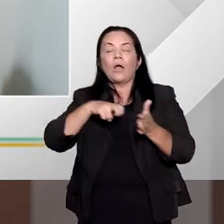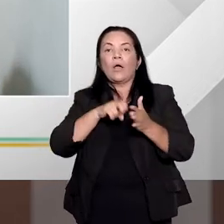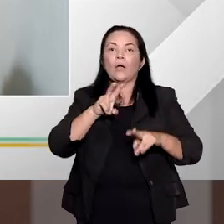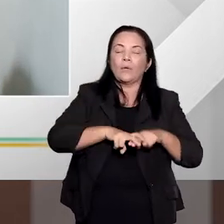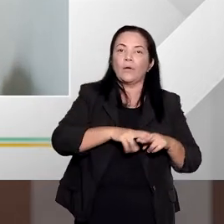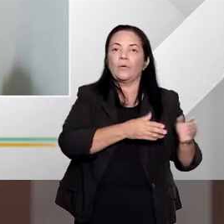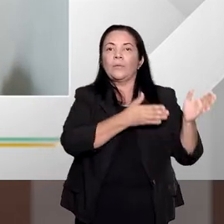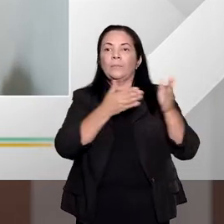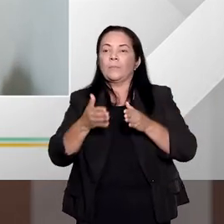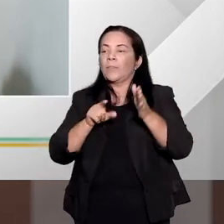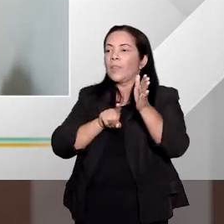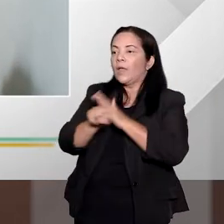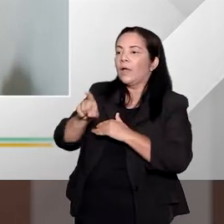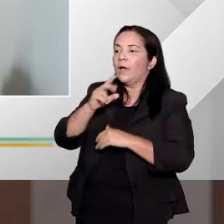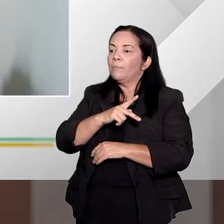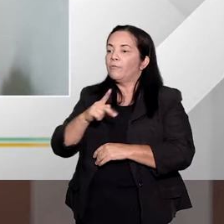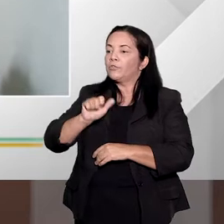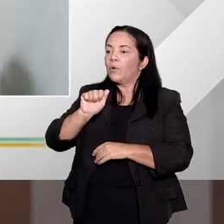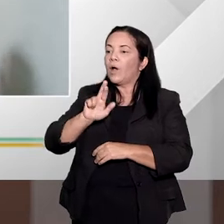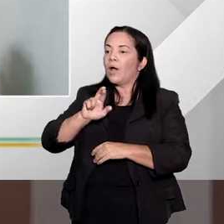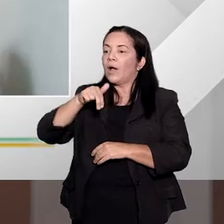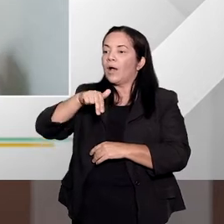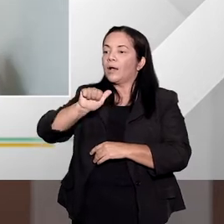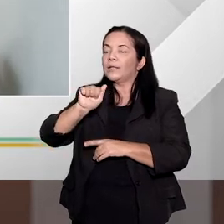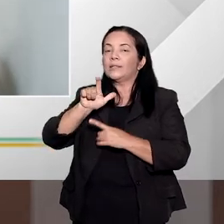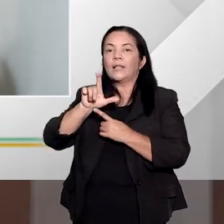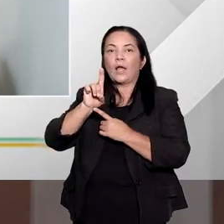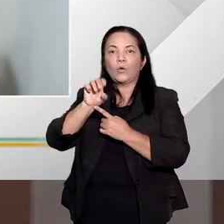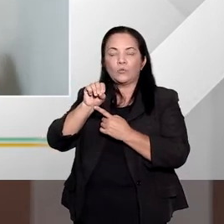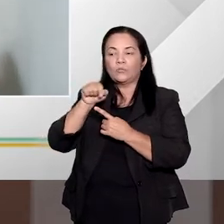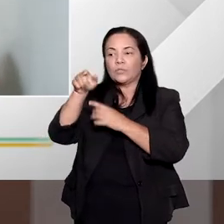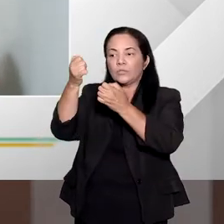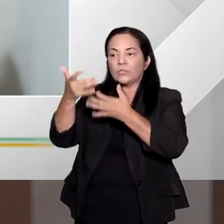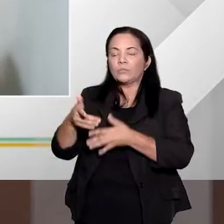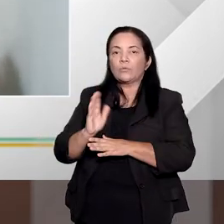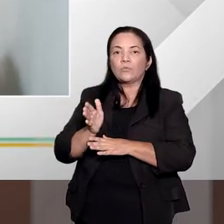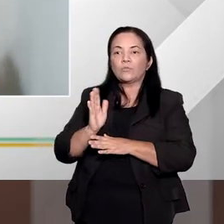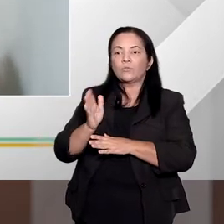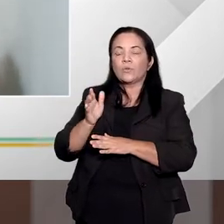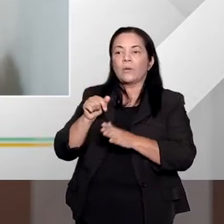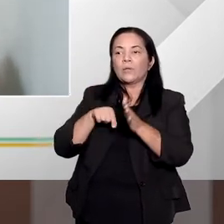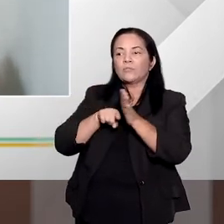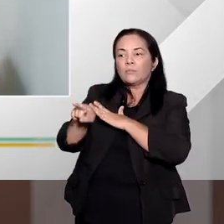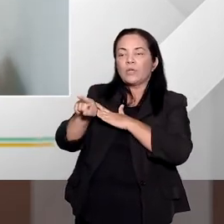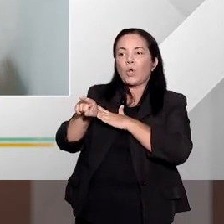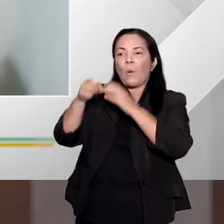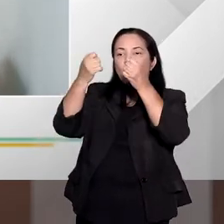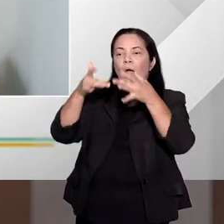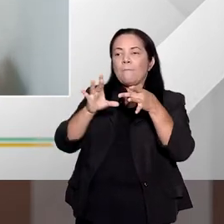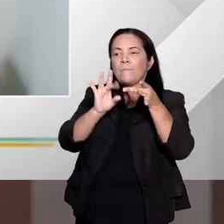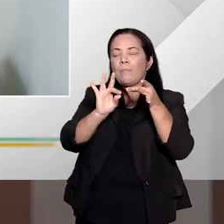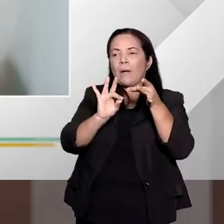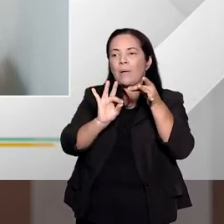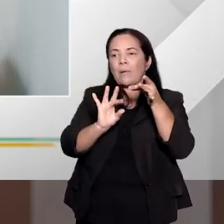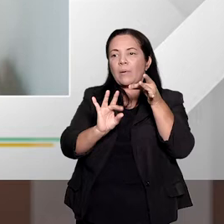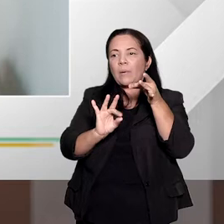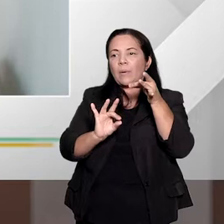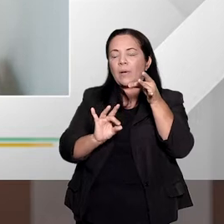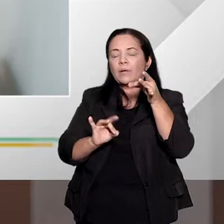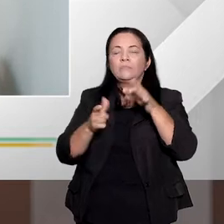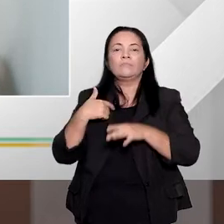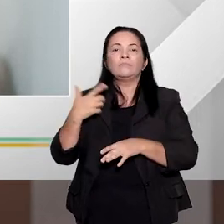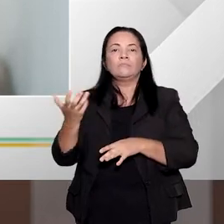então, o professor Arnaldo, aproveitando aí o senhor, professor Arnaldo, eu sei que vocês já explicaram, mas como professores detalhistas que vocês são, eu gostaria de